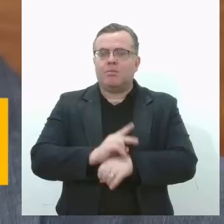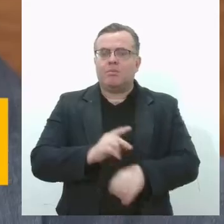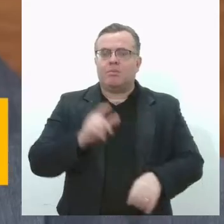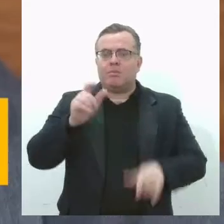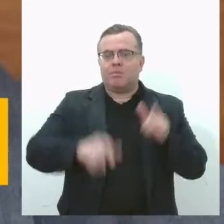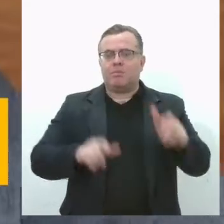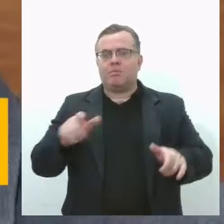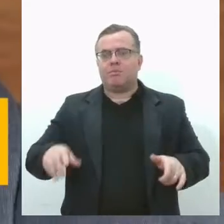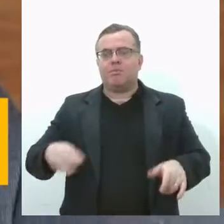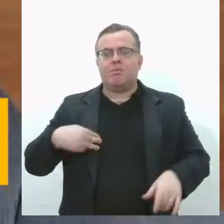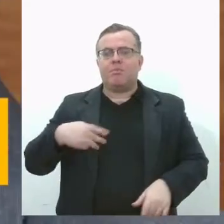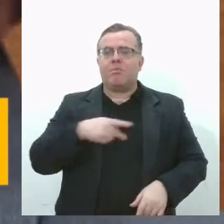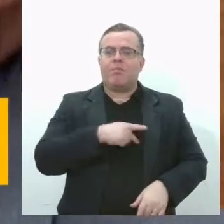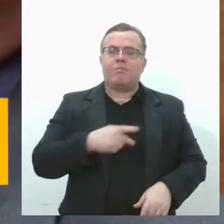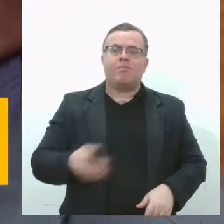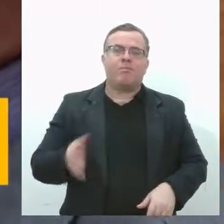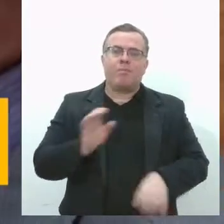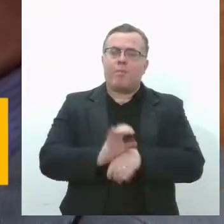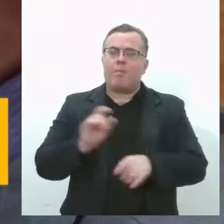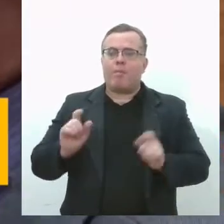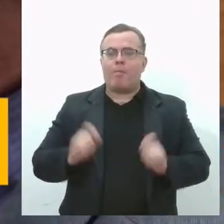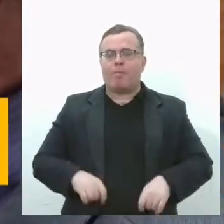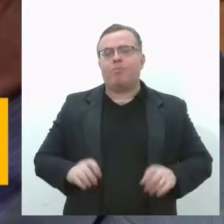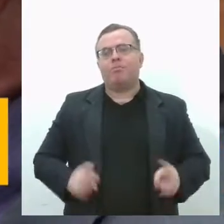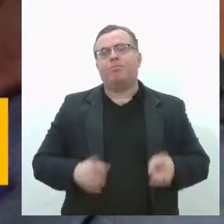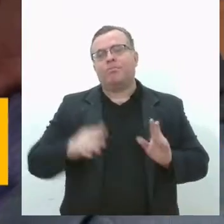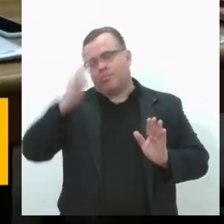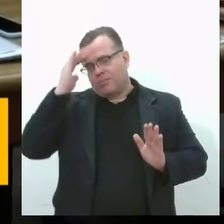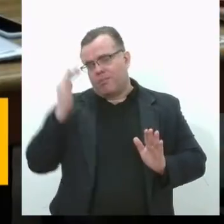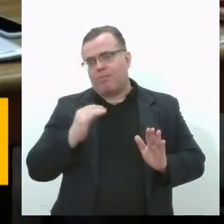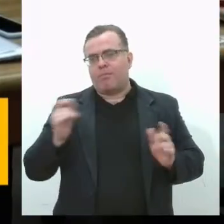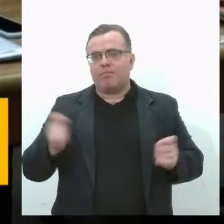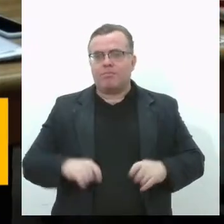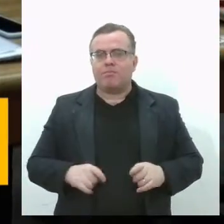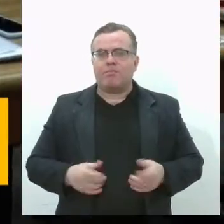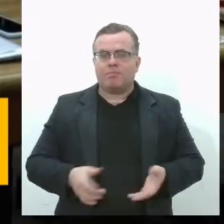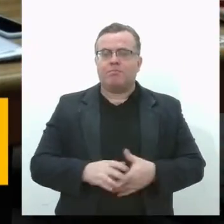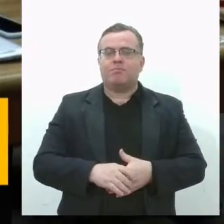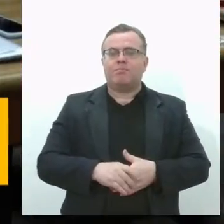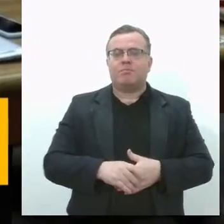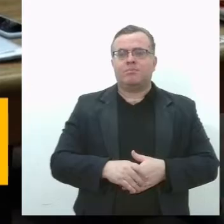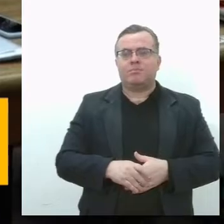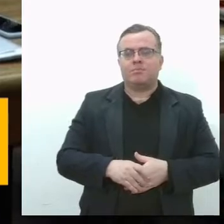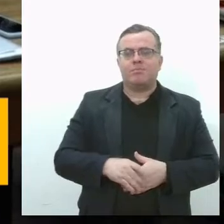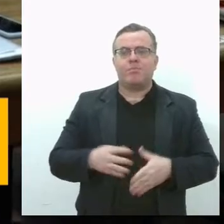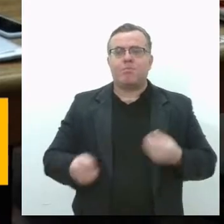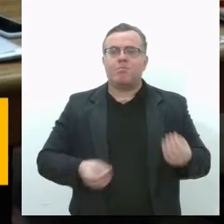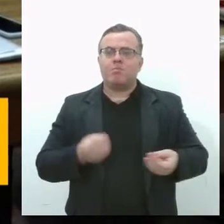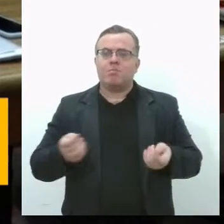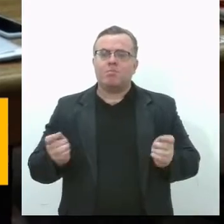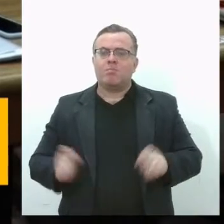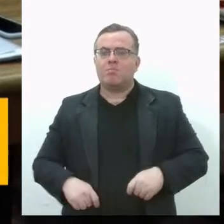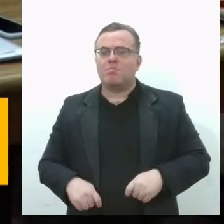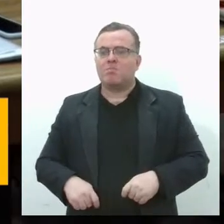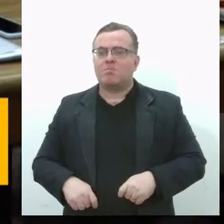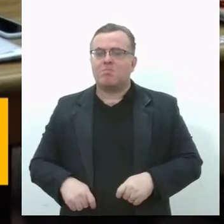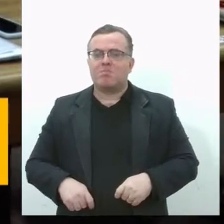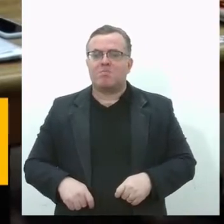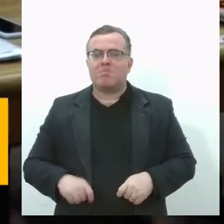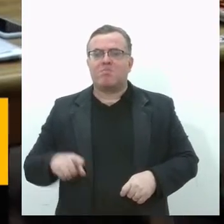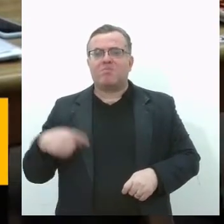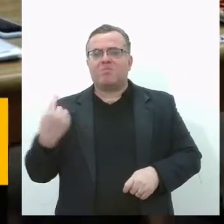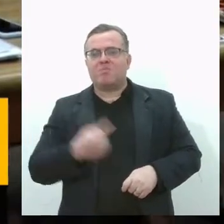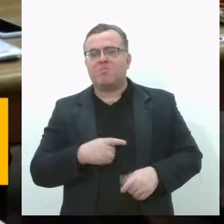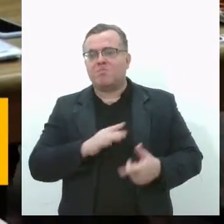Público Estadual para cumprimento da lei nas instituições de ensino. Com essa preocupação, nós então aprovamos, apresentamos